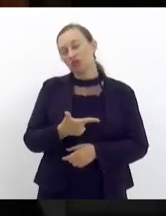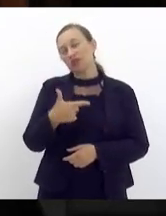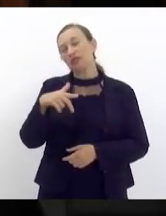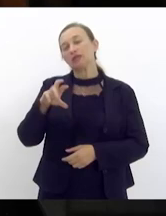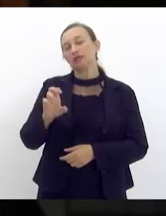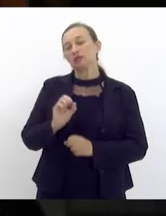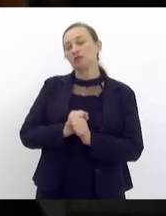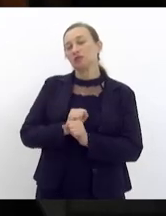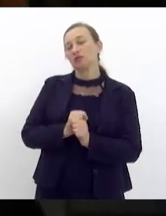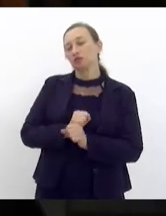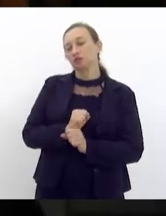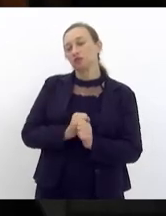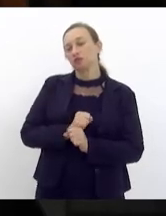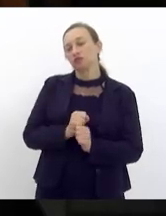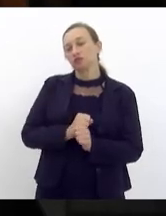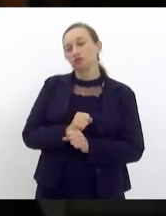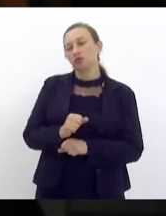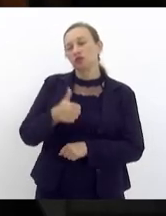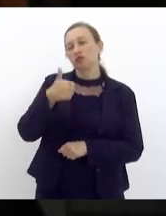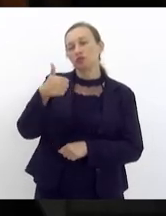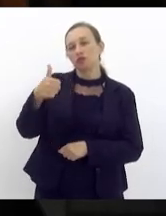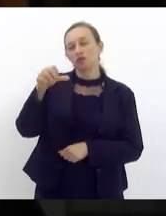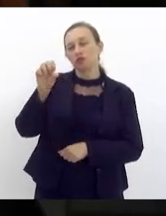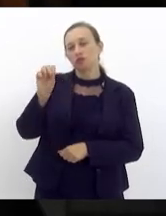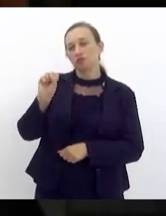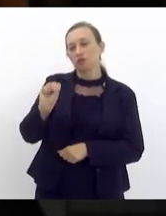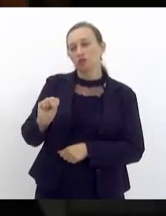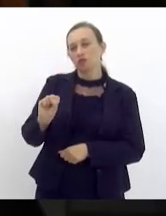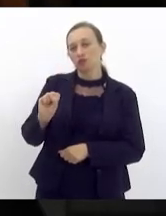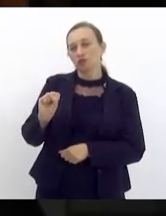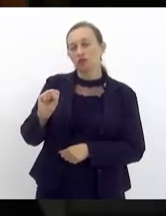anos de 1988